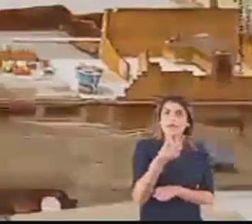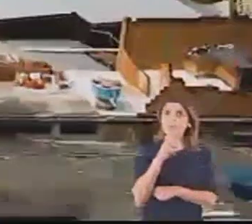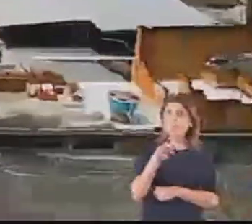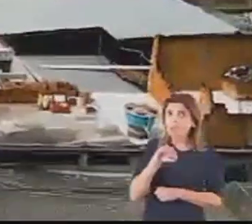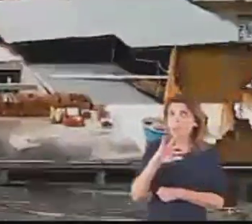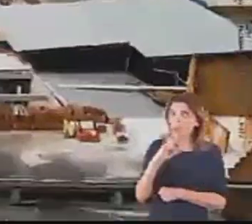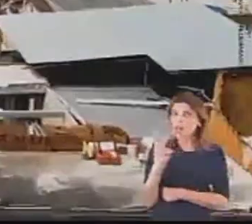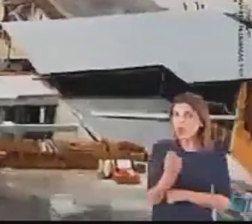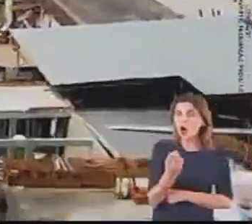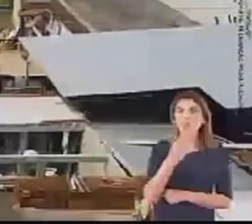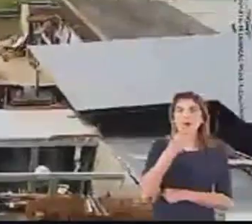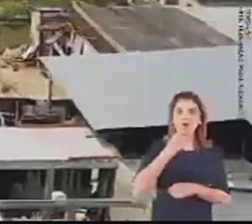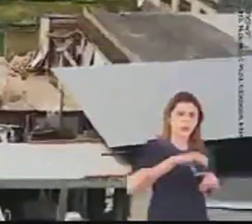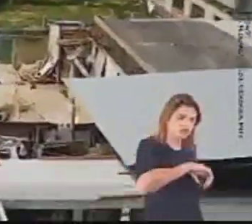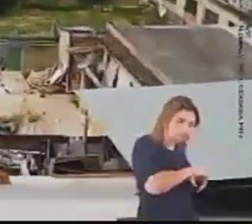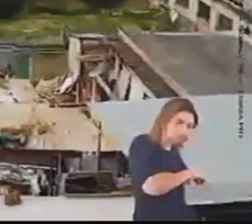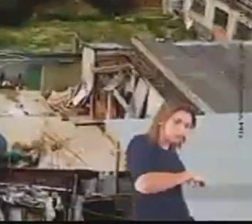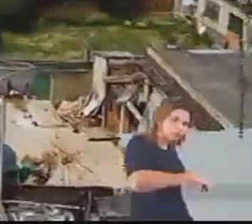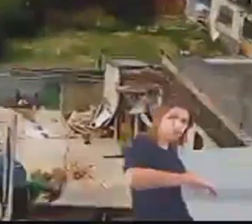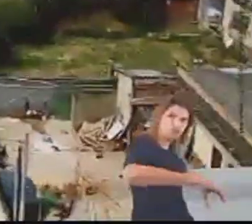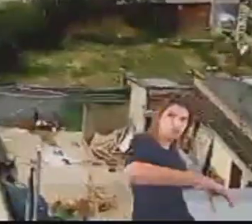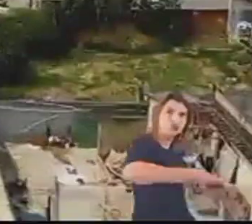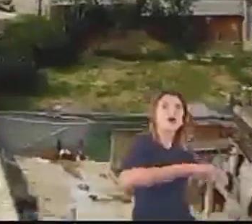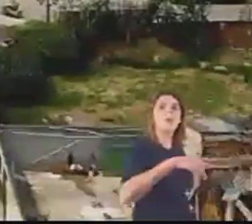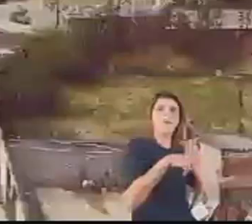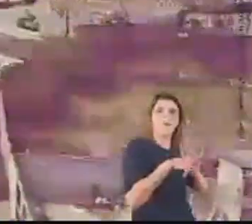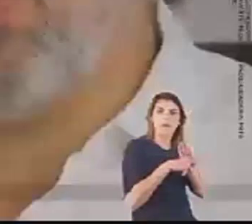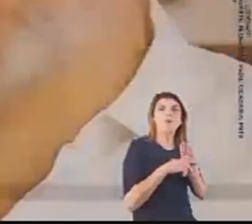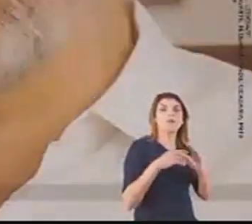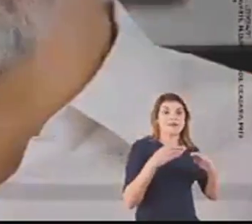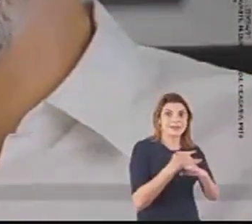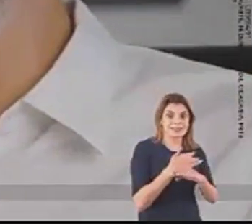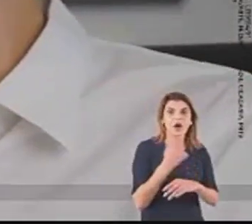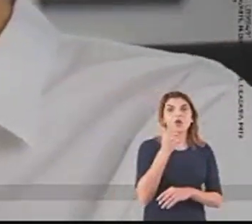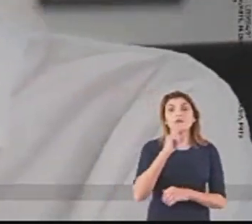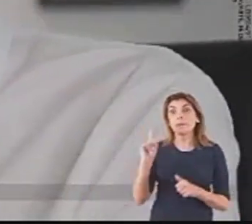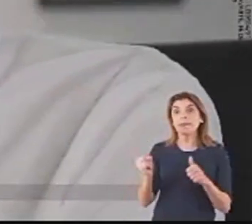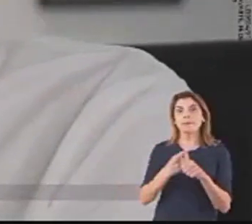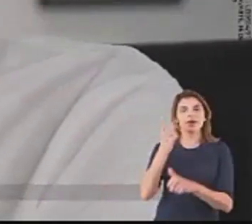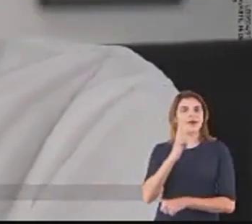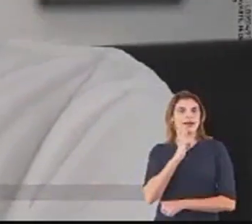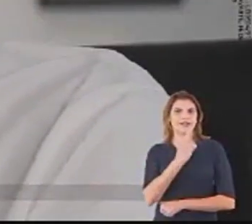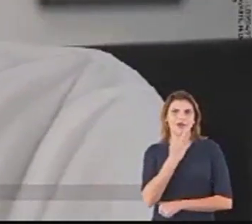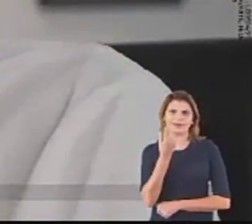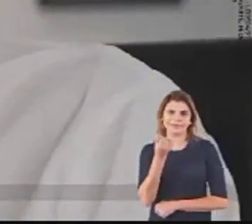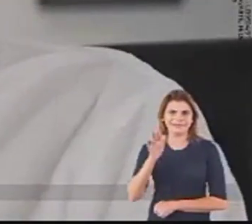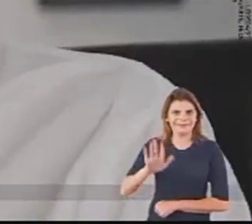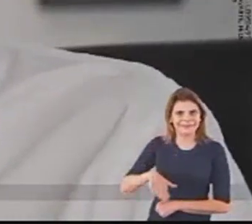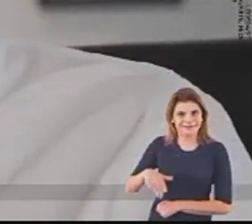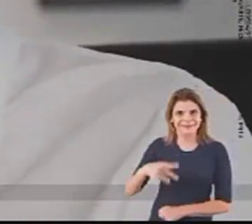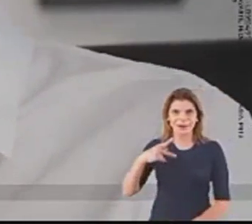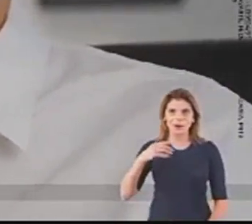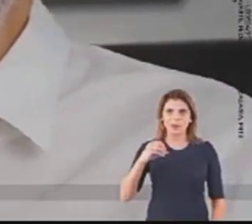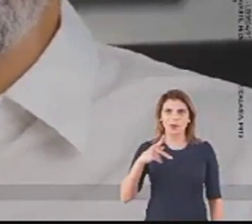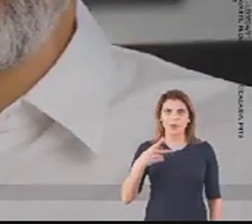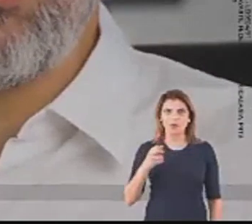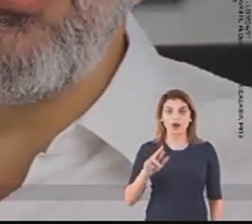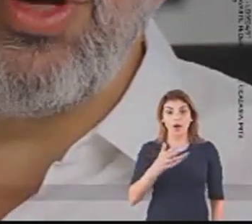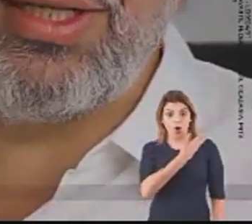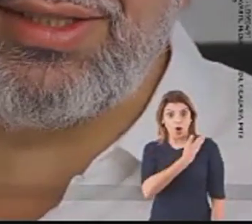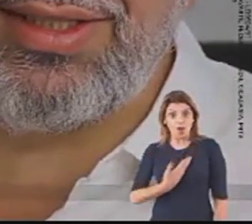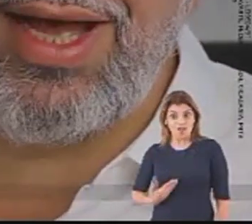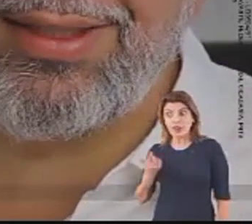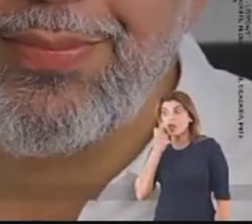da canalização do canal dos colonizadores, quando eu trouxe o primeiro restaurante popular, quando eu consegui trazer o